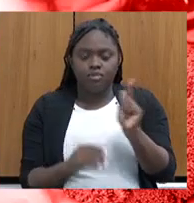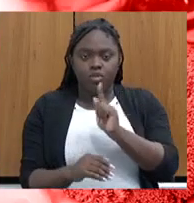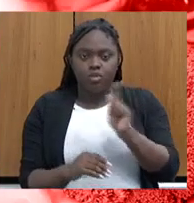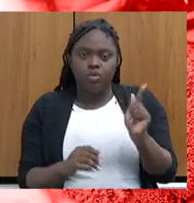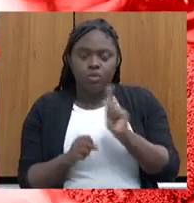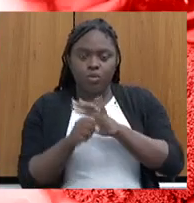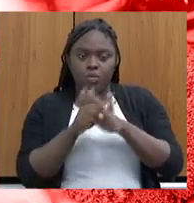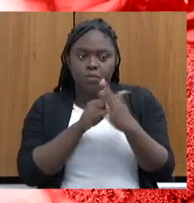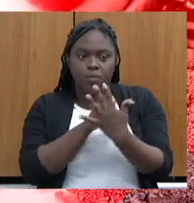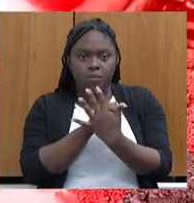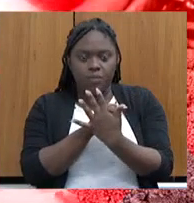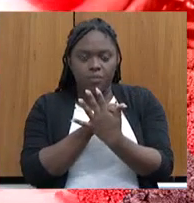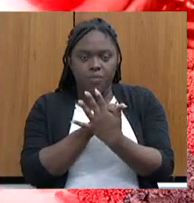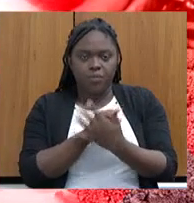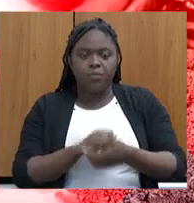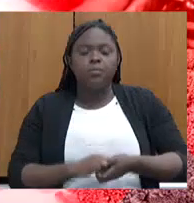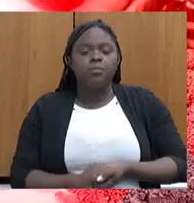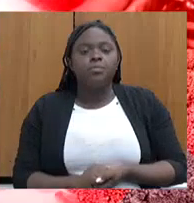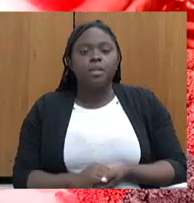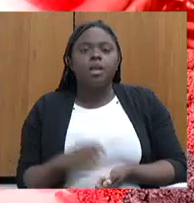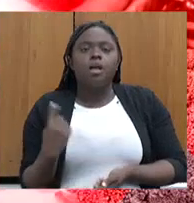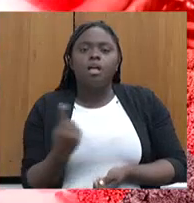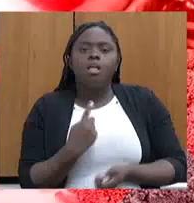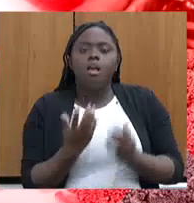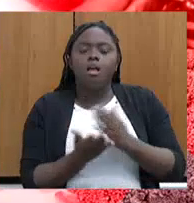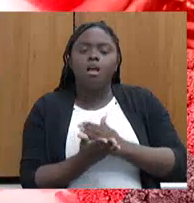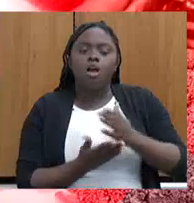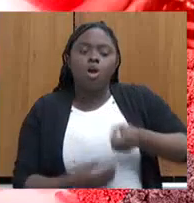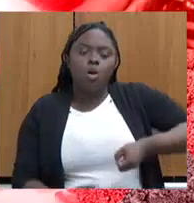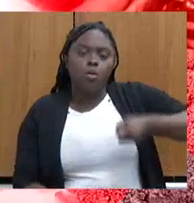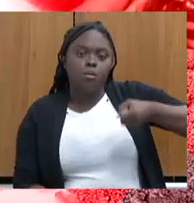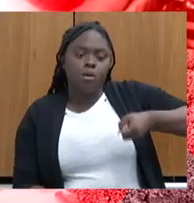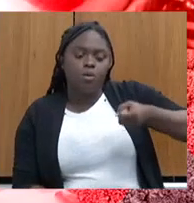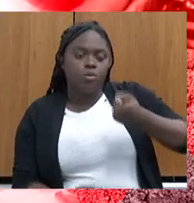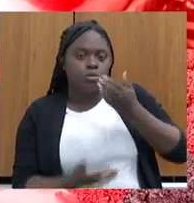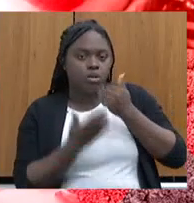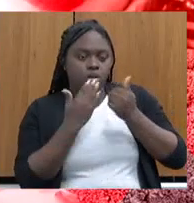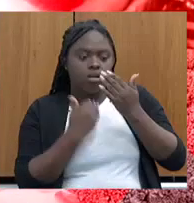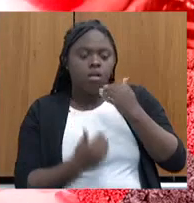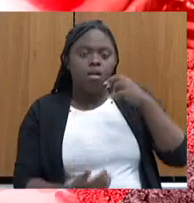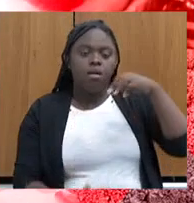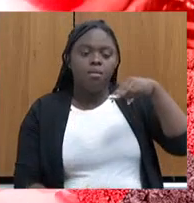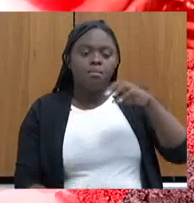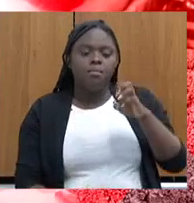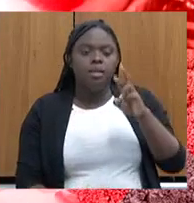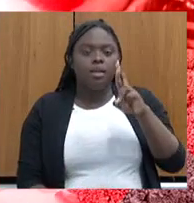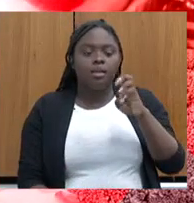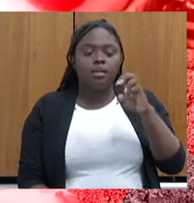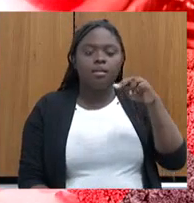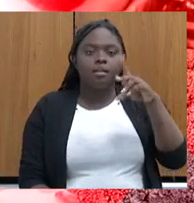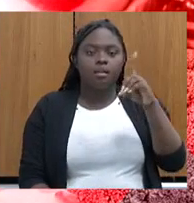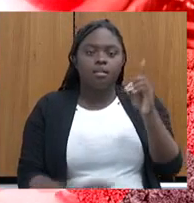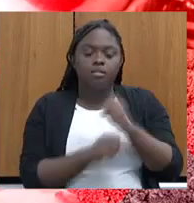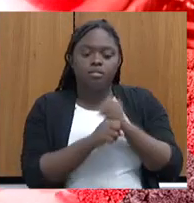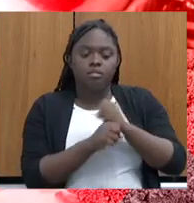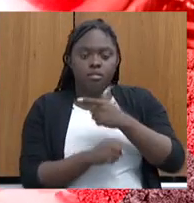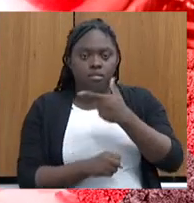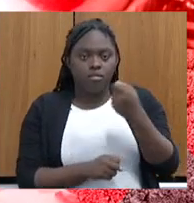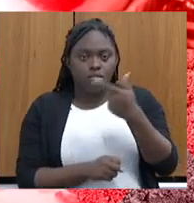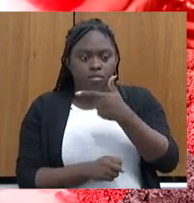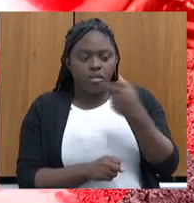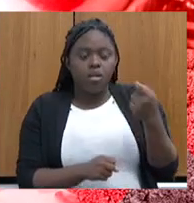pandemia. Por favor. Nós começamos com o Bolsa Merenda em 2020. O Bolsa Merenda foi exclusivo para alunos